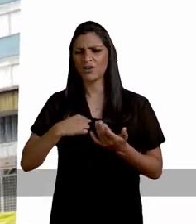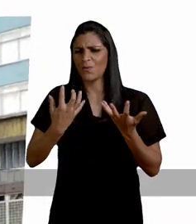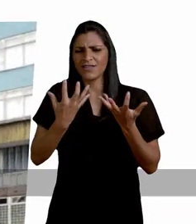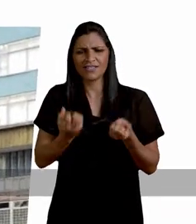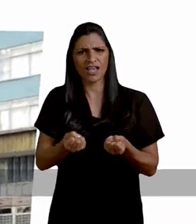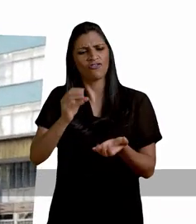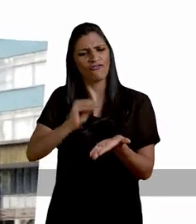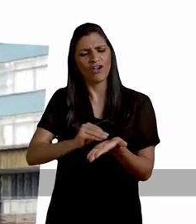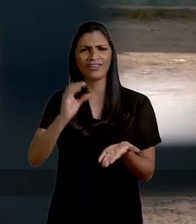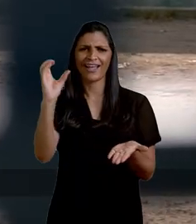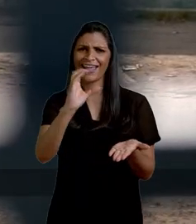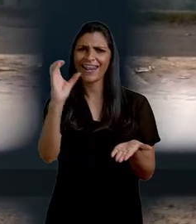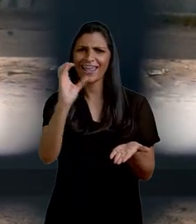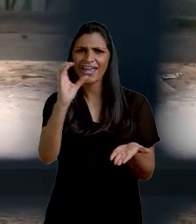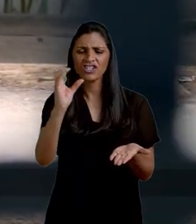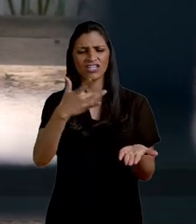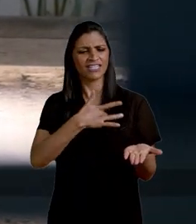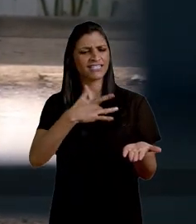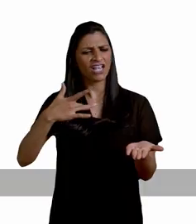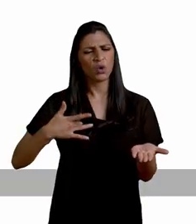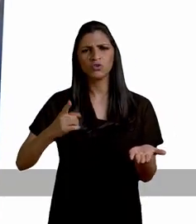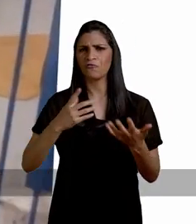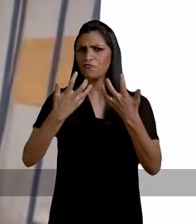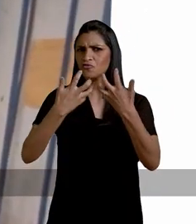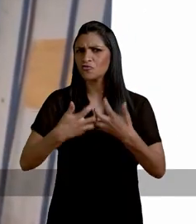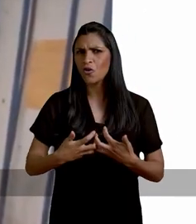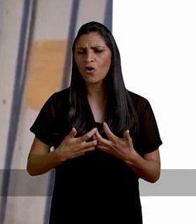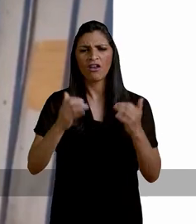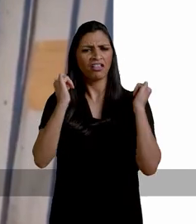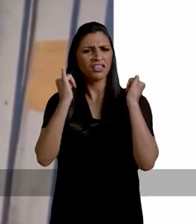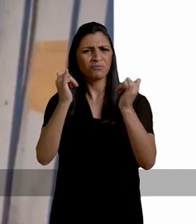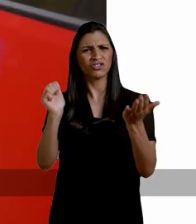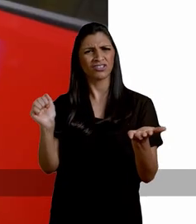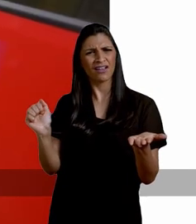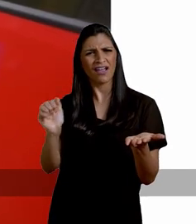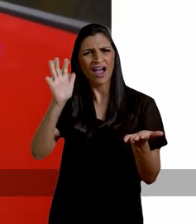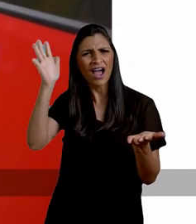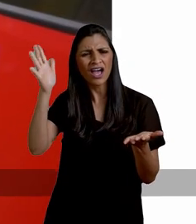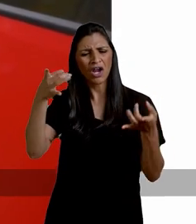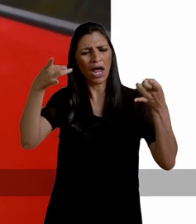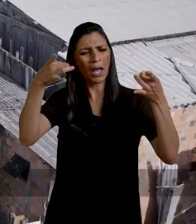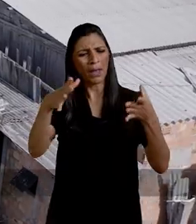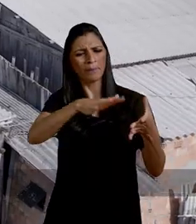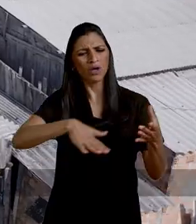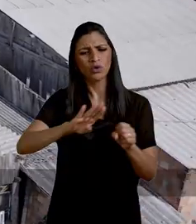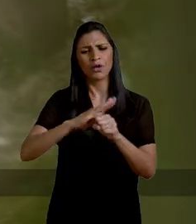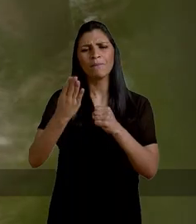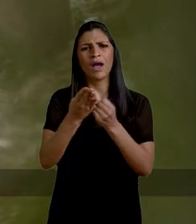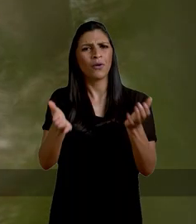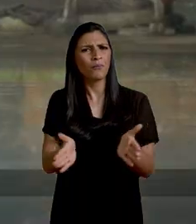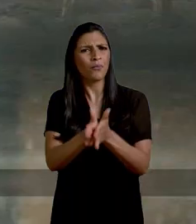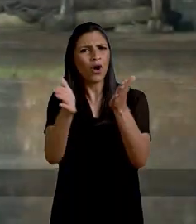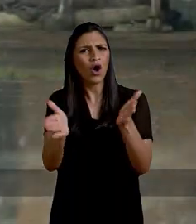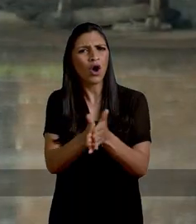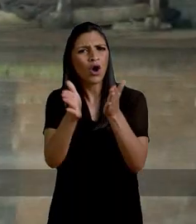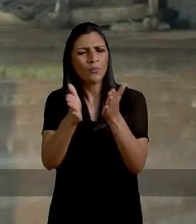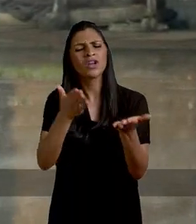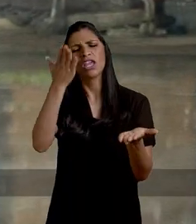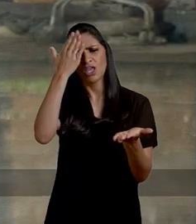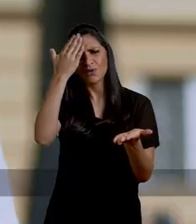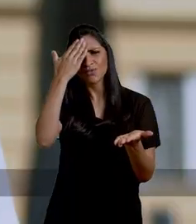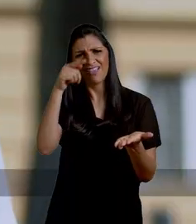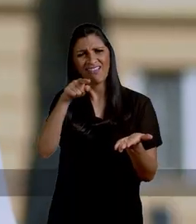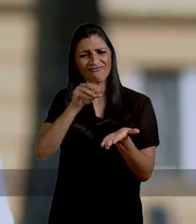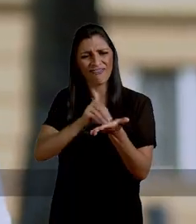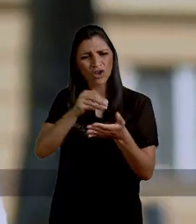Eu não me conformo com a falta de creches, com a saúde que não funciona, com o transporte caro, com o abandono dos bairros mais pobres. E eu